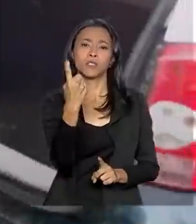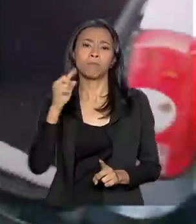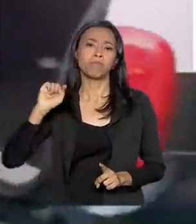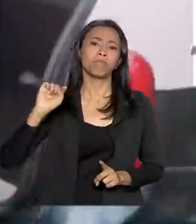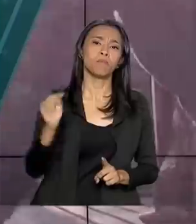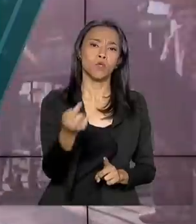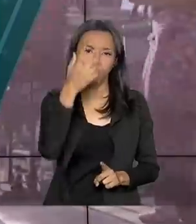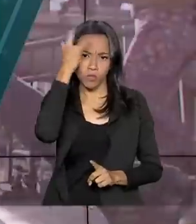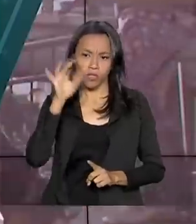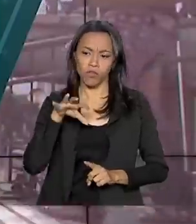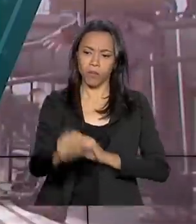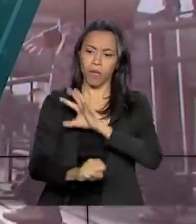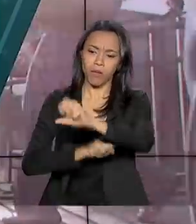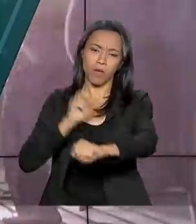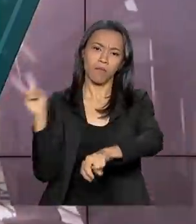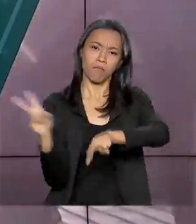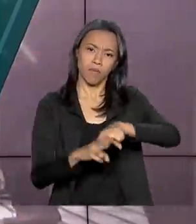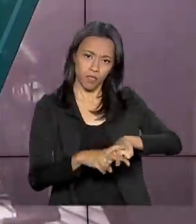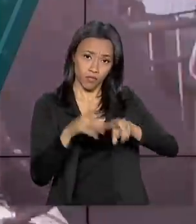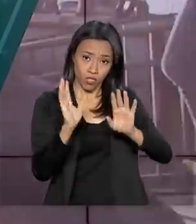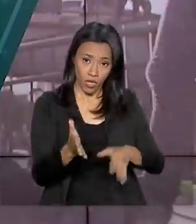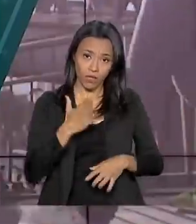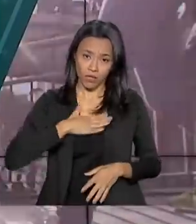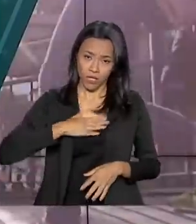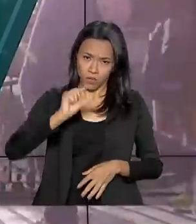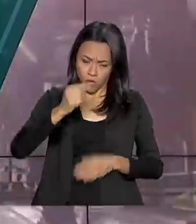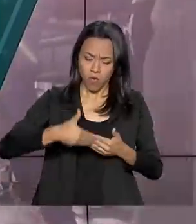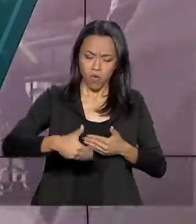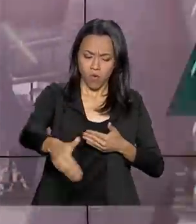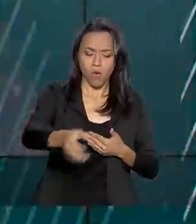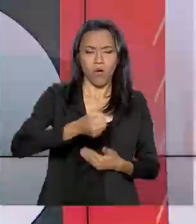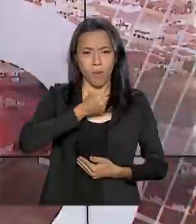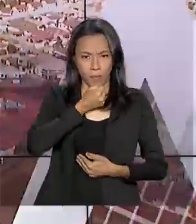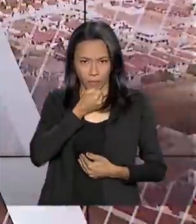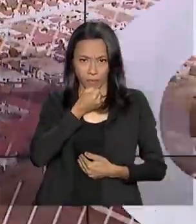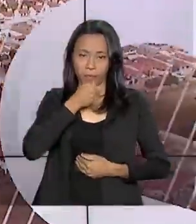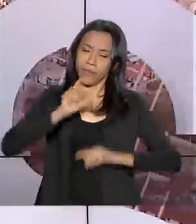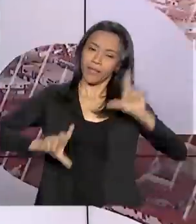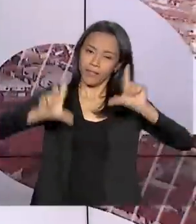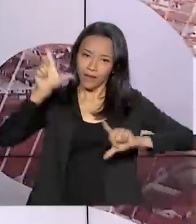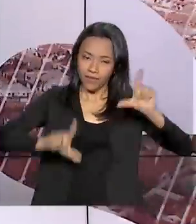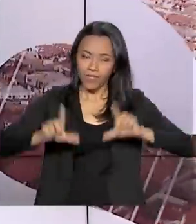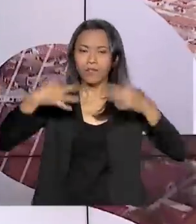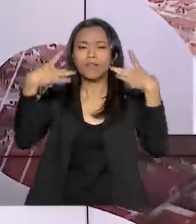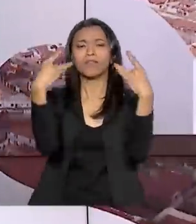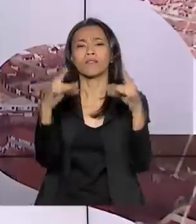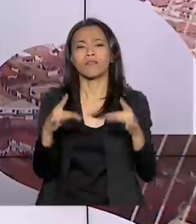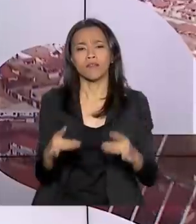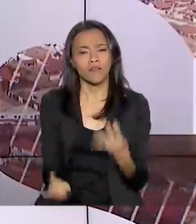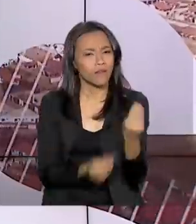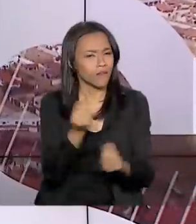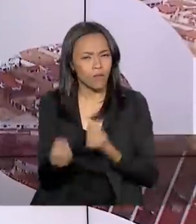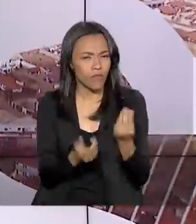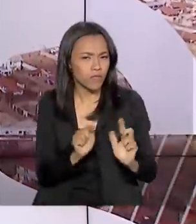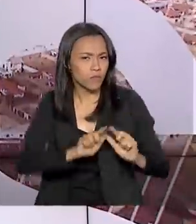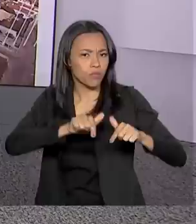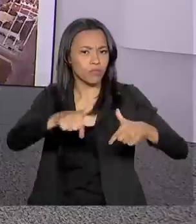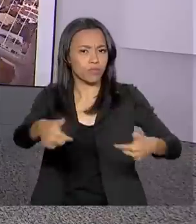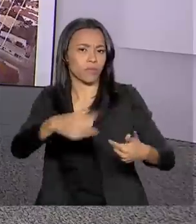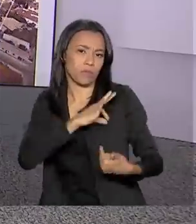todo o país. Haverá uma conversa com a imprensa logo mais às 11 da manhã aqui em Brasília para o detalhamento da operação.